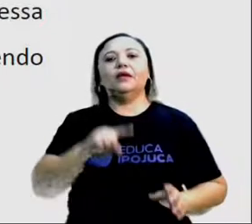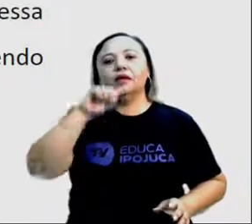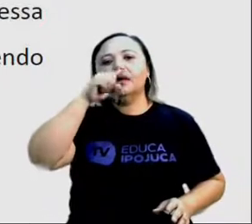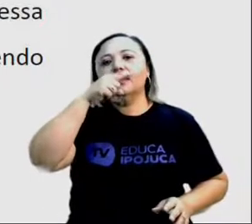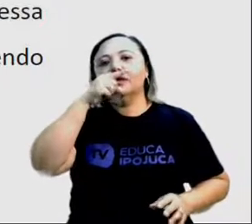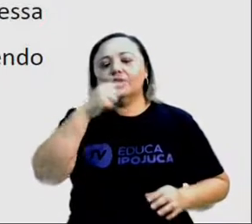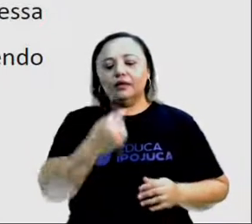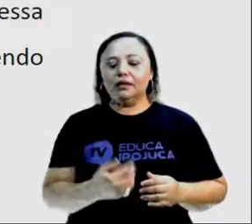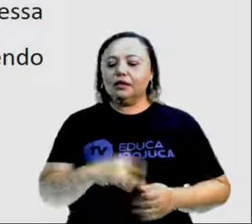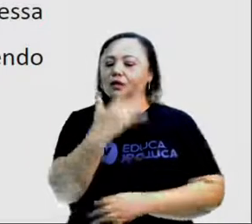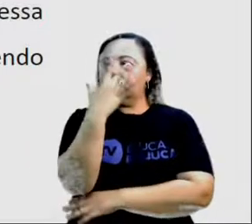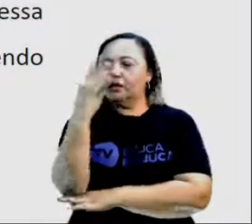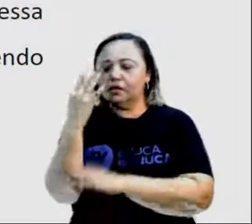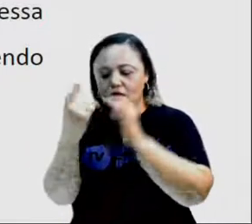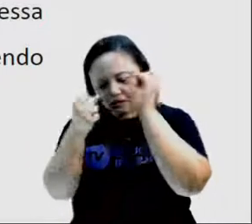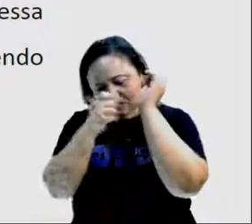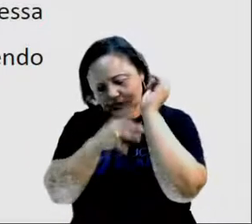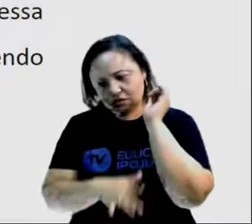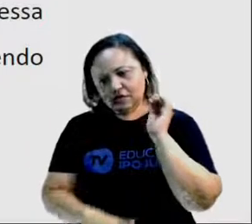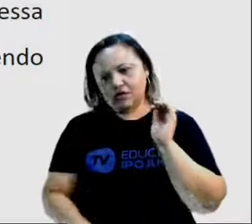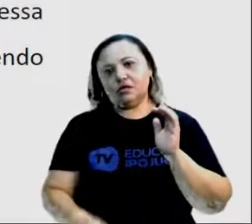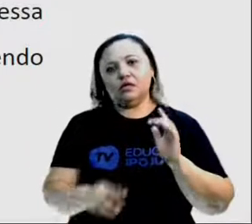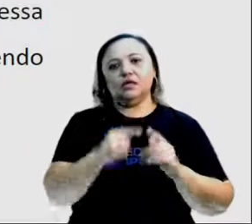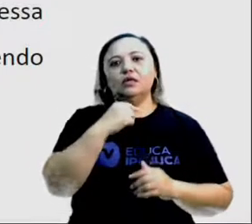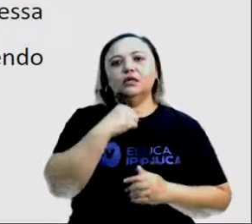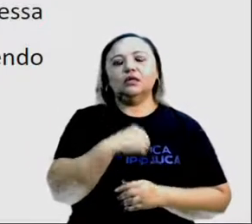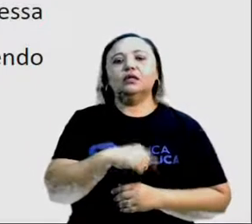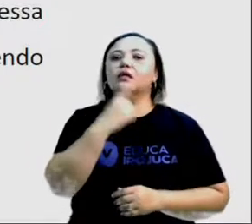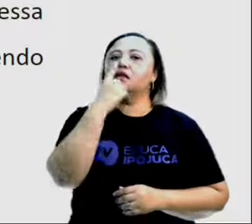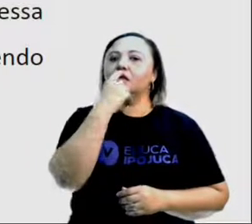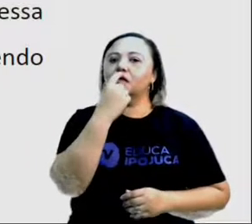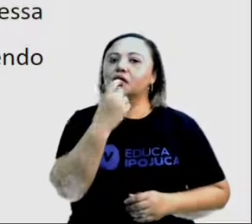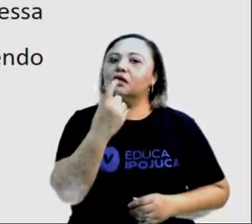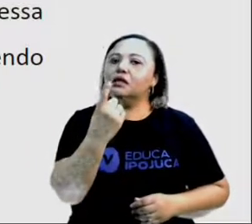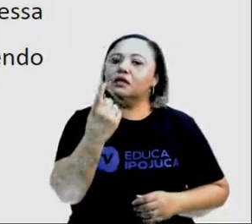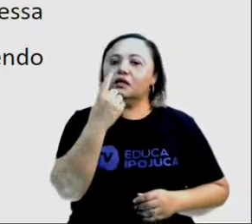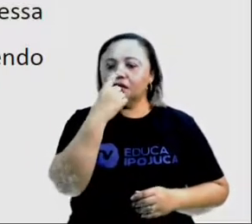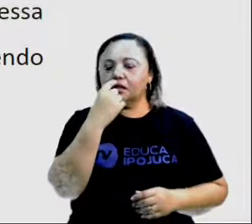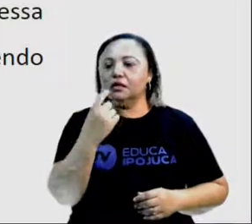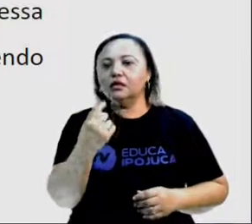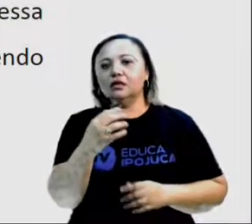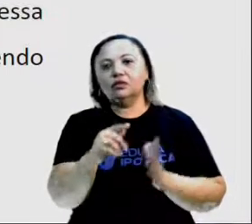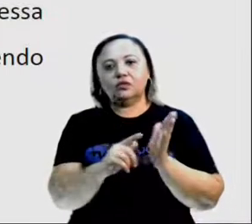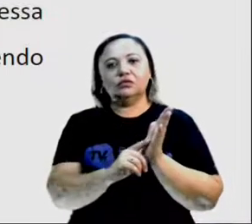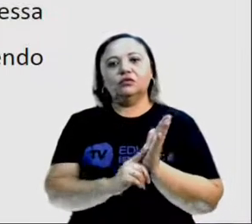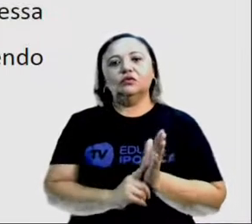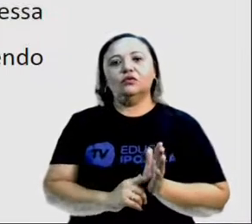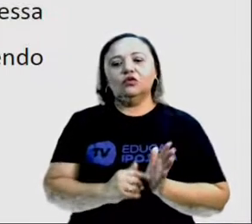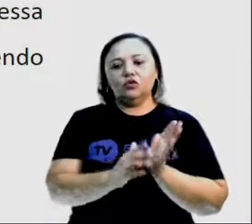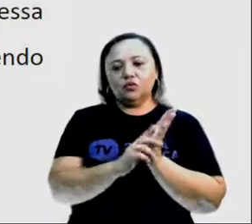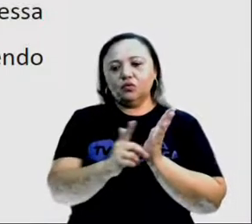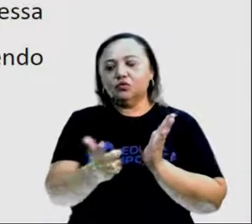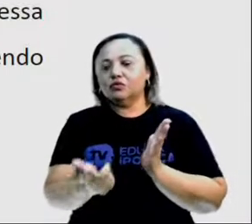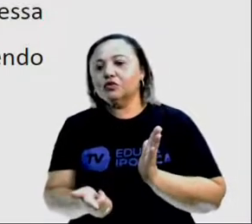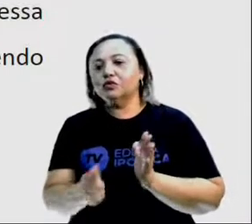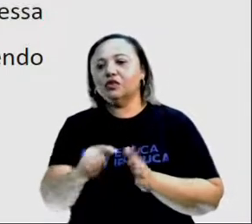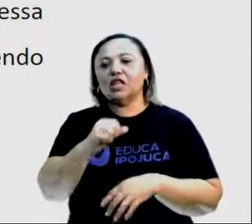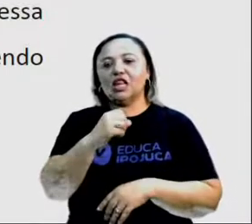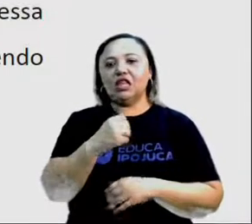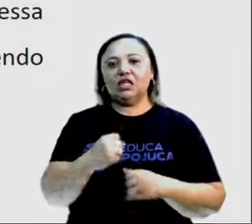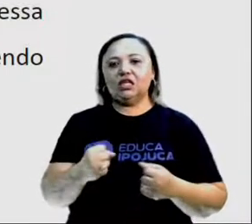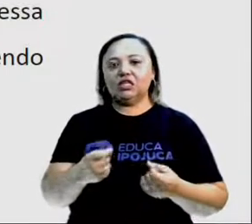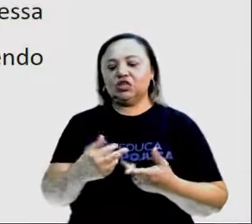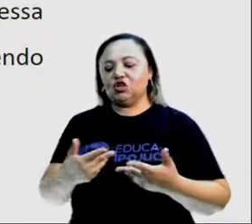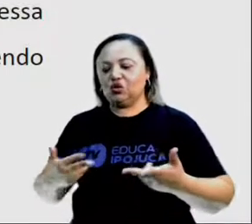resíduos florestais, lixívia, que é um subproduto da indústria papeleira, biogás do lixo